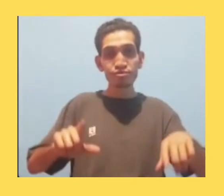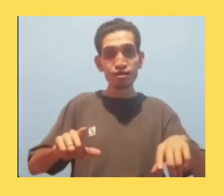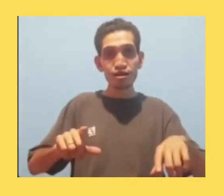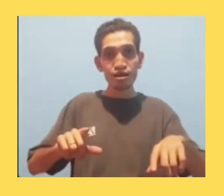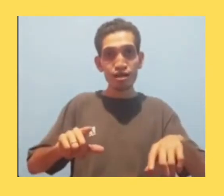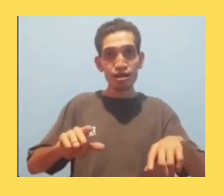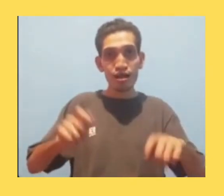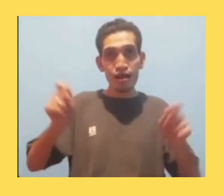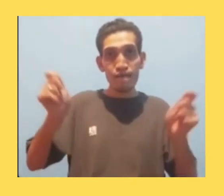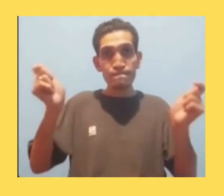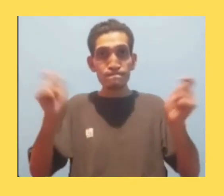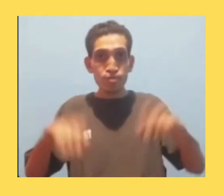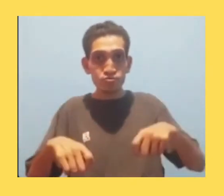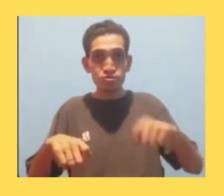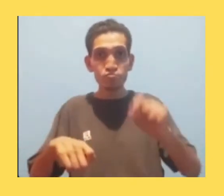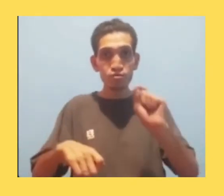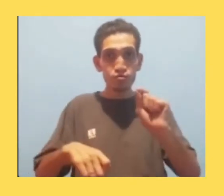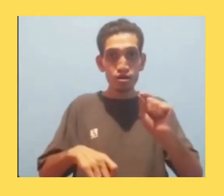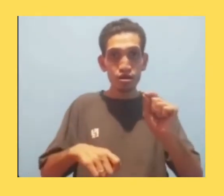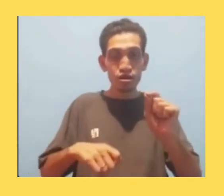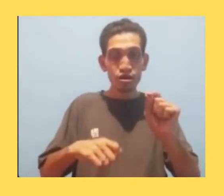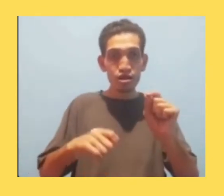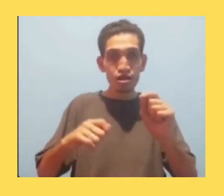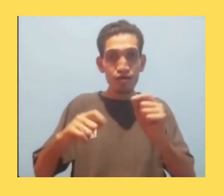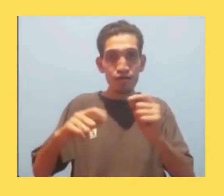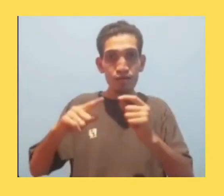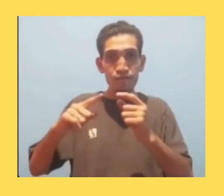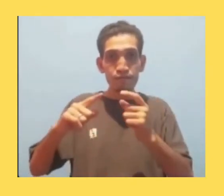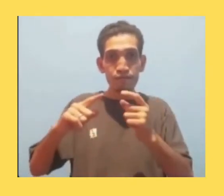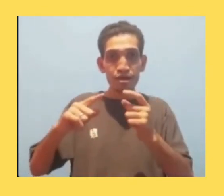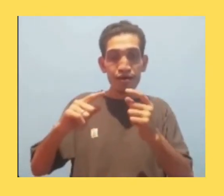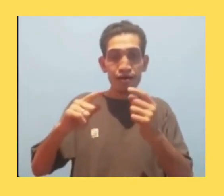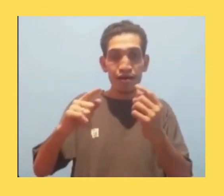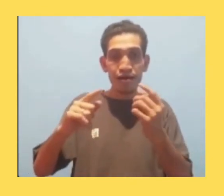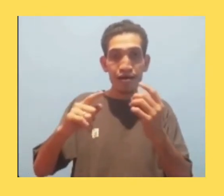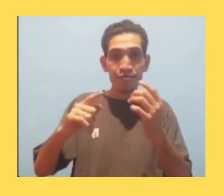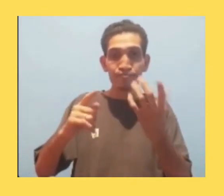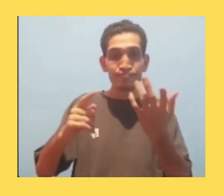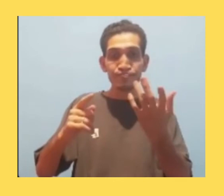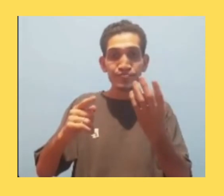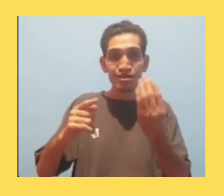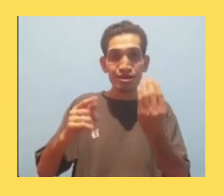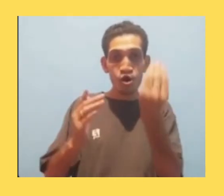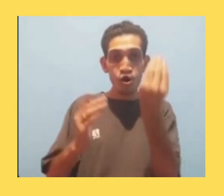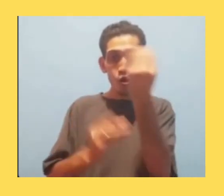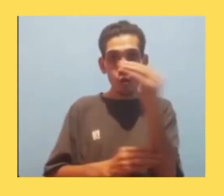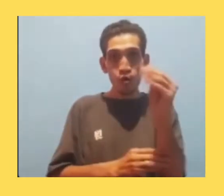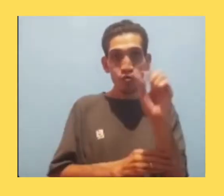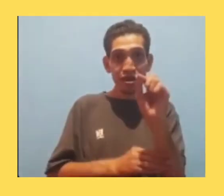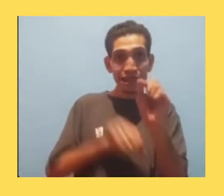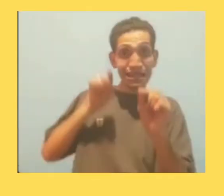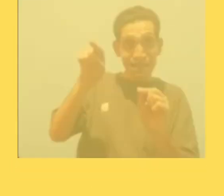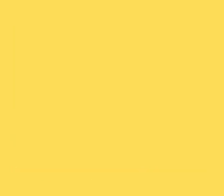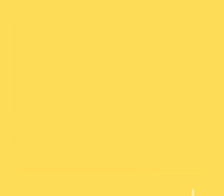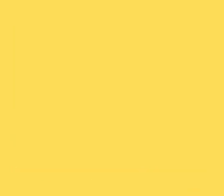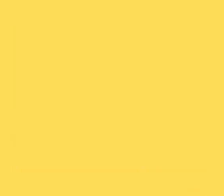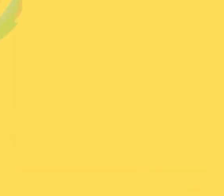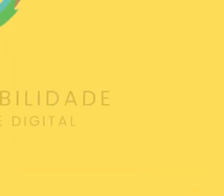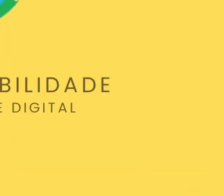elas têm um conteúdo decorativo. E aí o leitor de tela não vai fazer a leitura desse conteúdo.